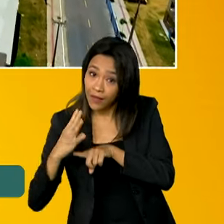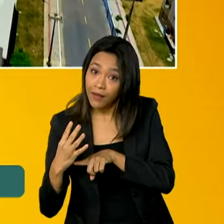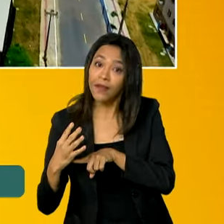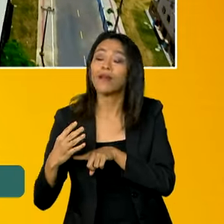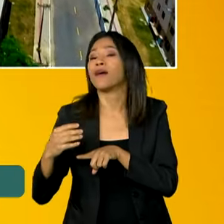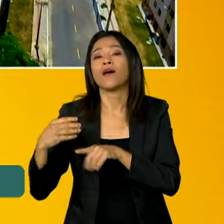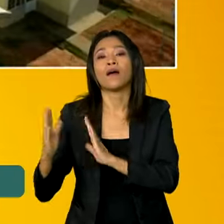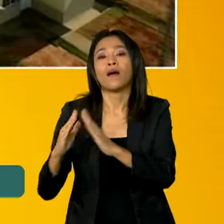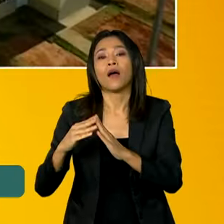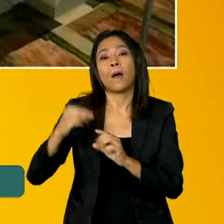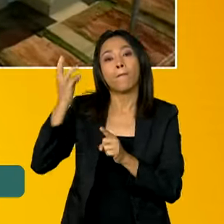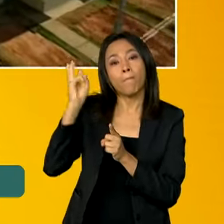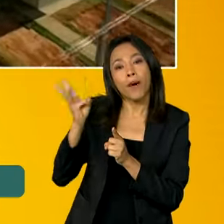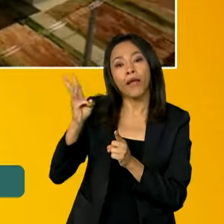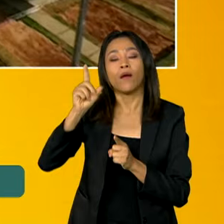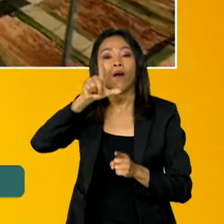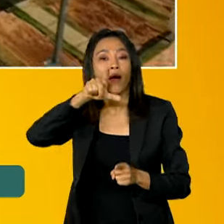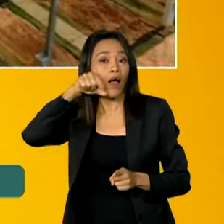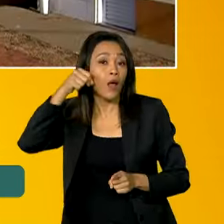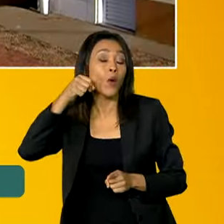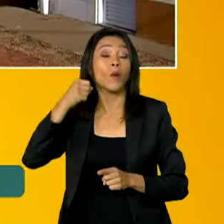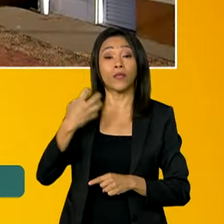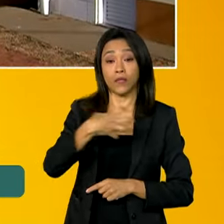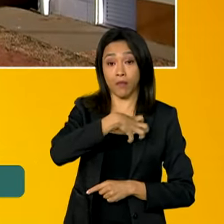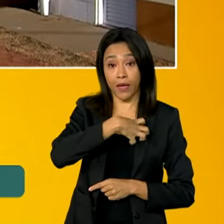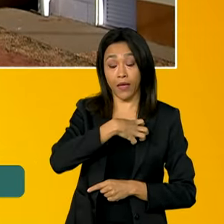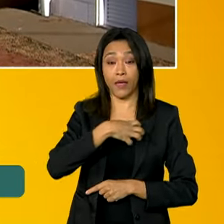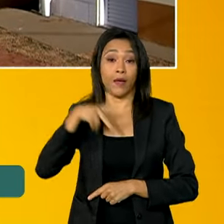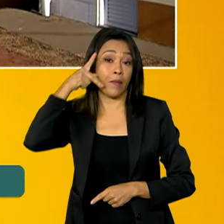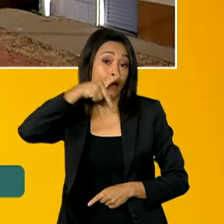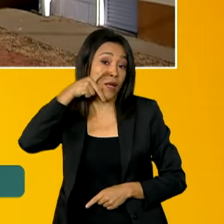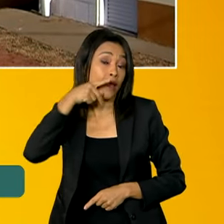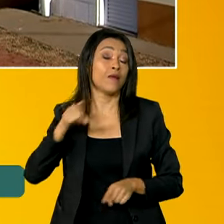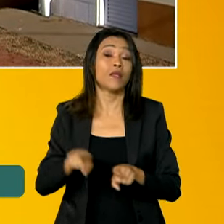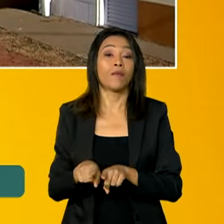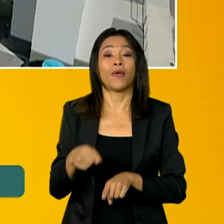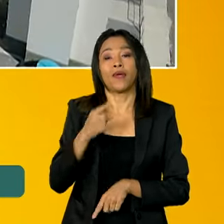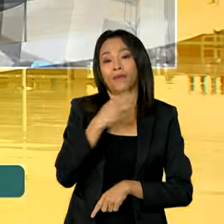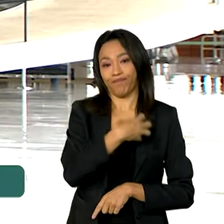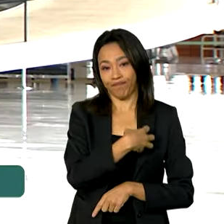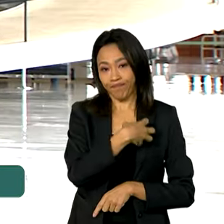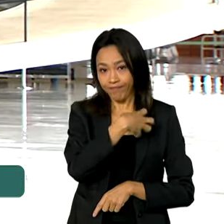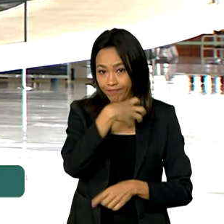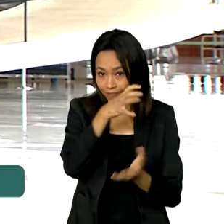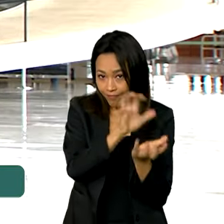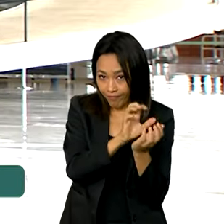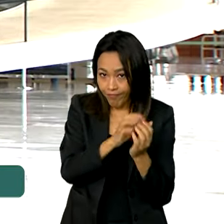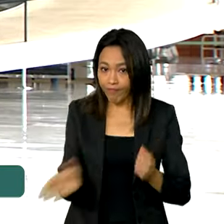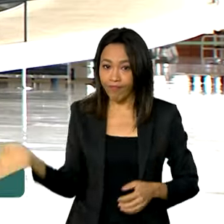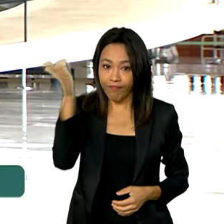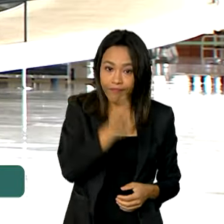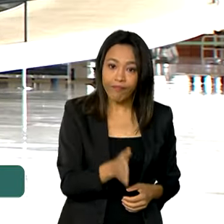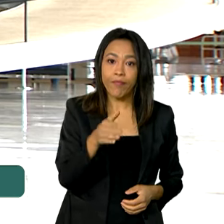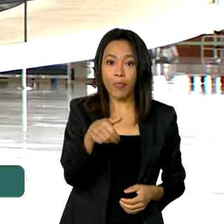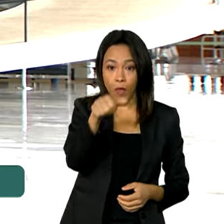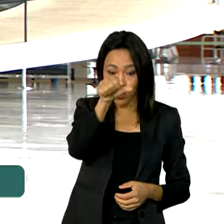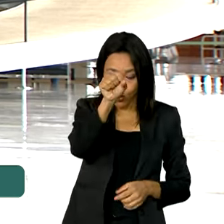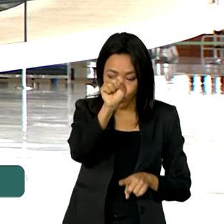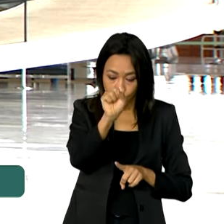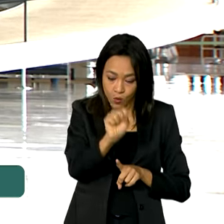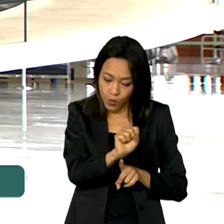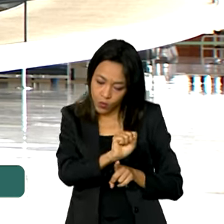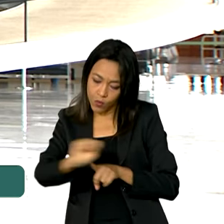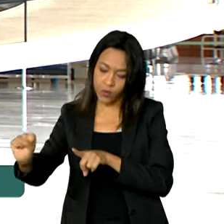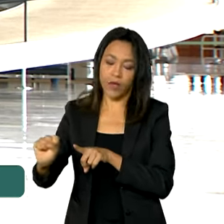estados do Maranhão, Alagoas, Bahia, Paraíba e Pernambuco. Na região sudeste, a população de